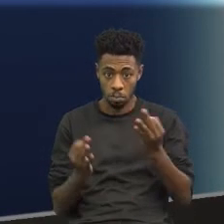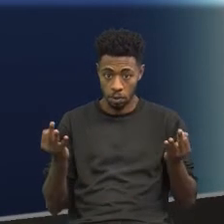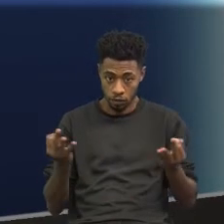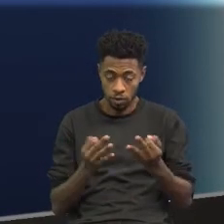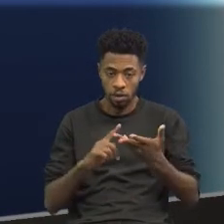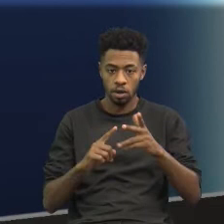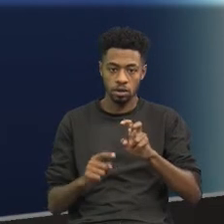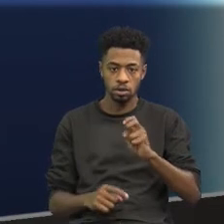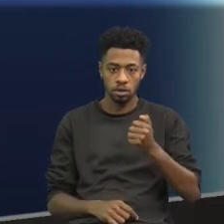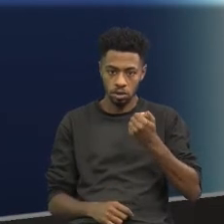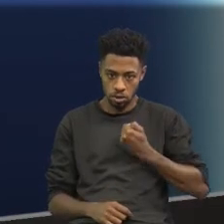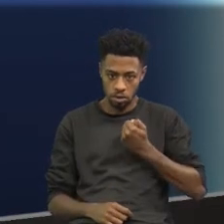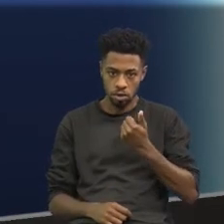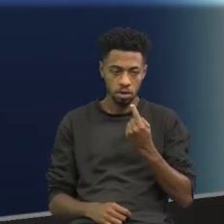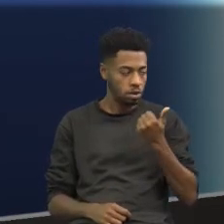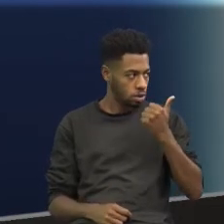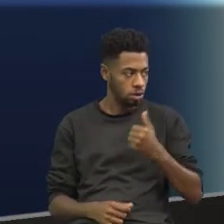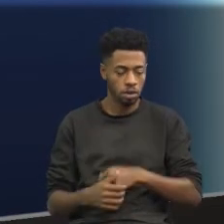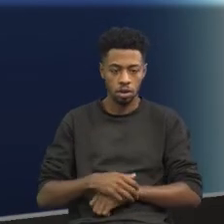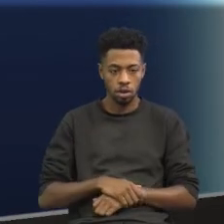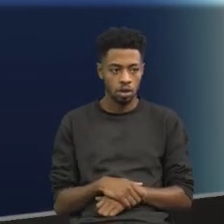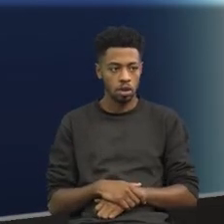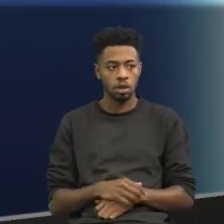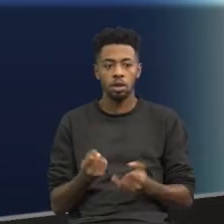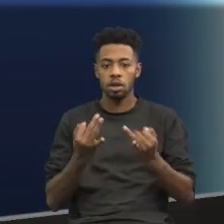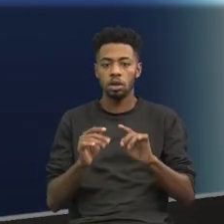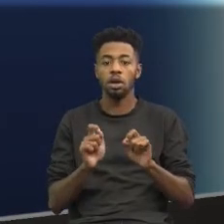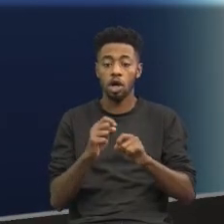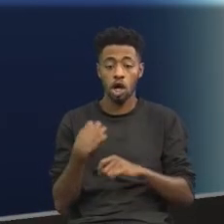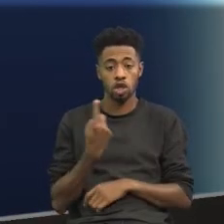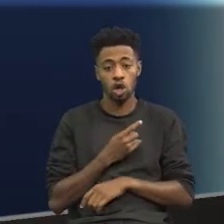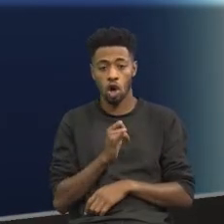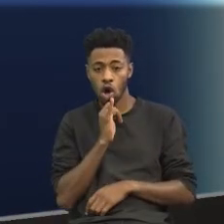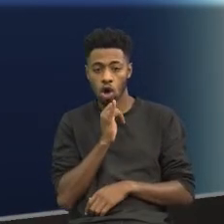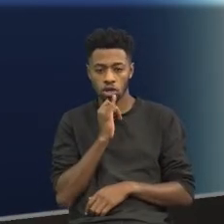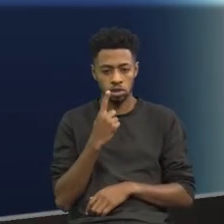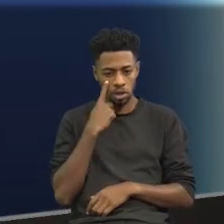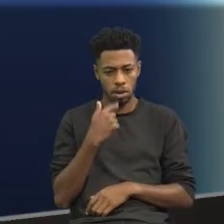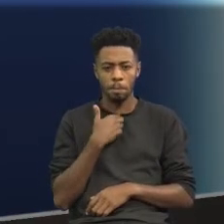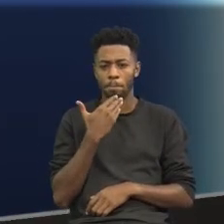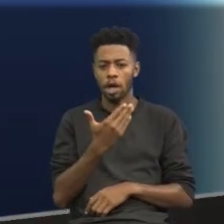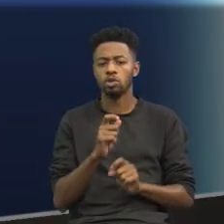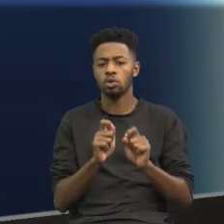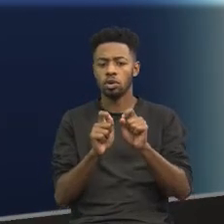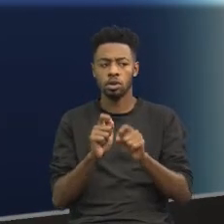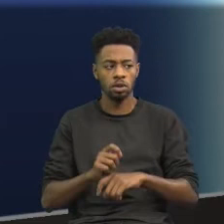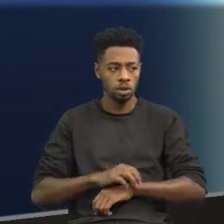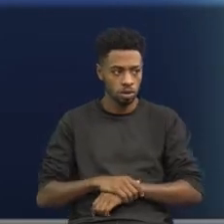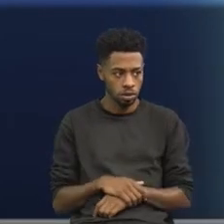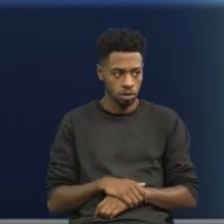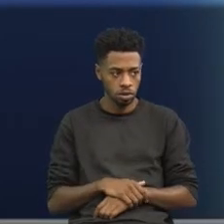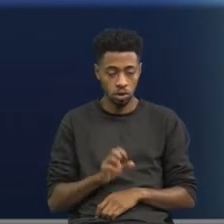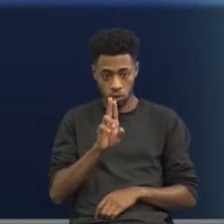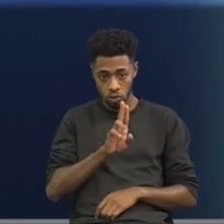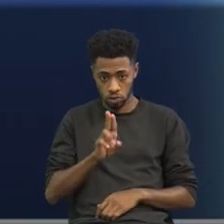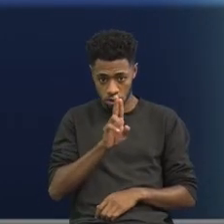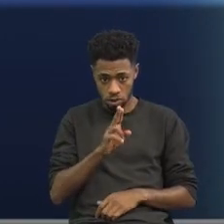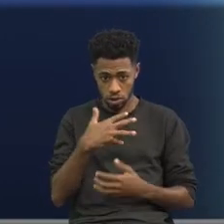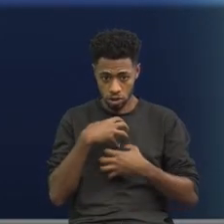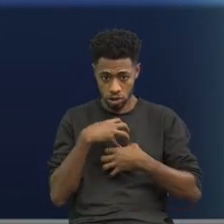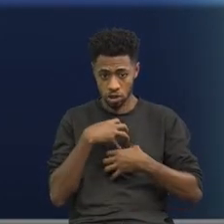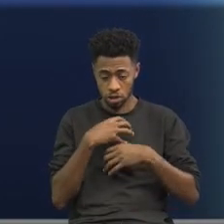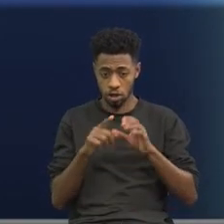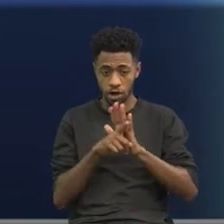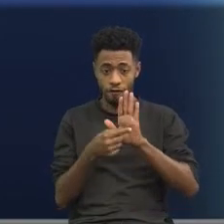Questão número cinco. Bom, a questão número cinco traz para a gente o seguinte pedido. Está empregado em sentido